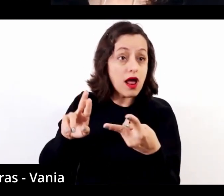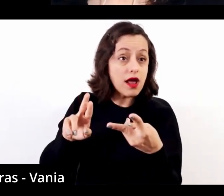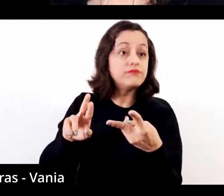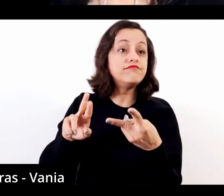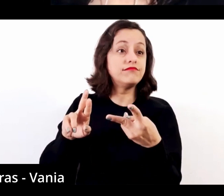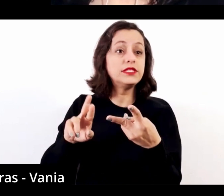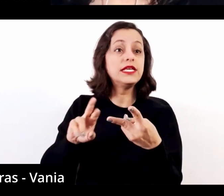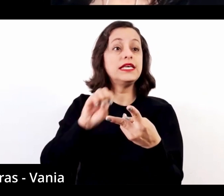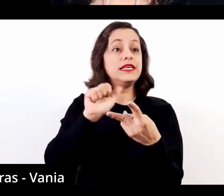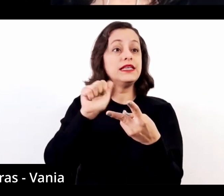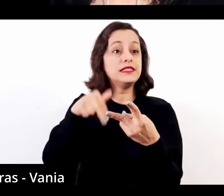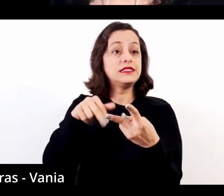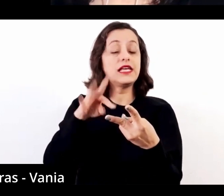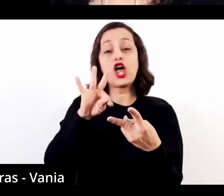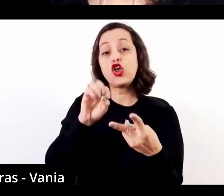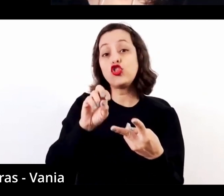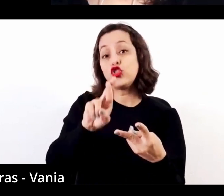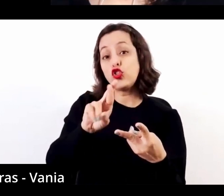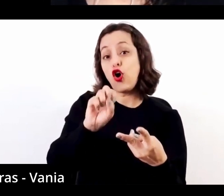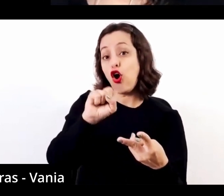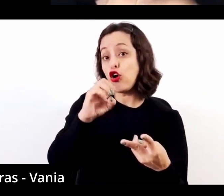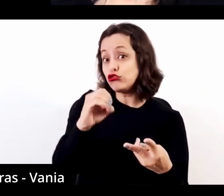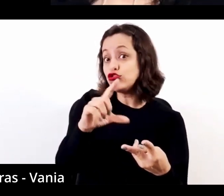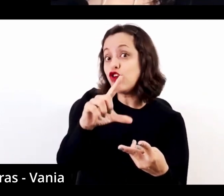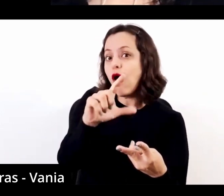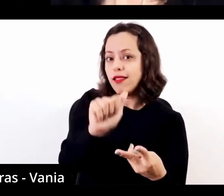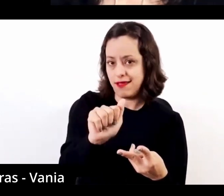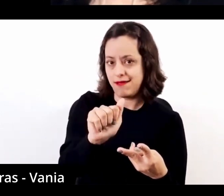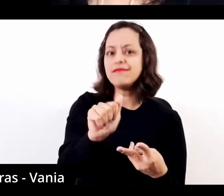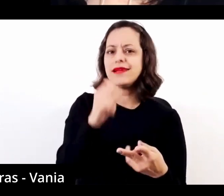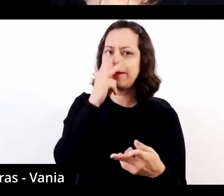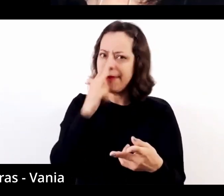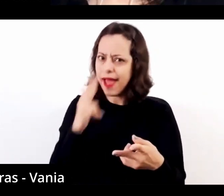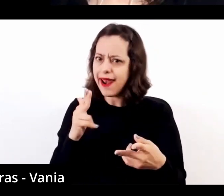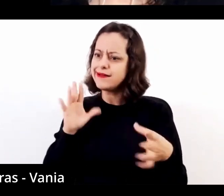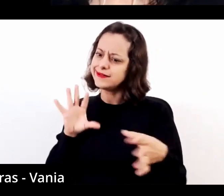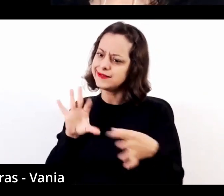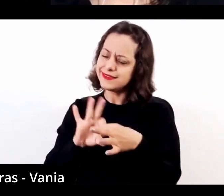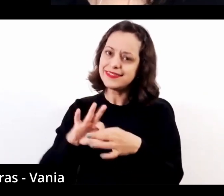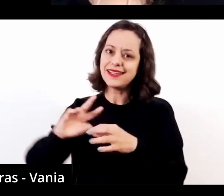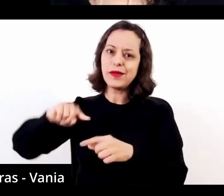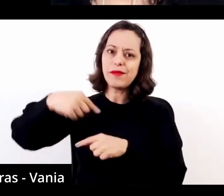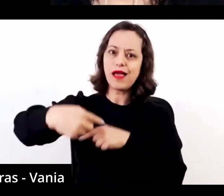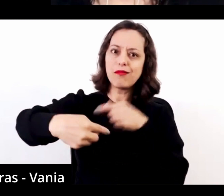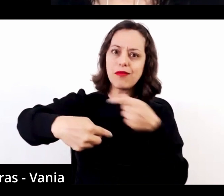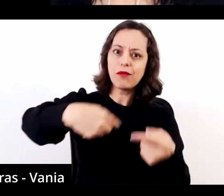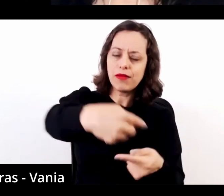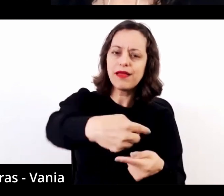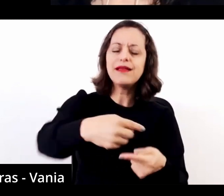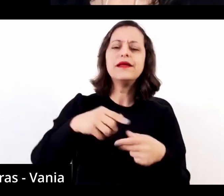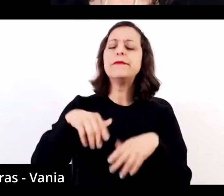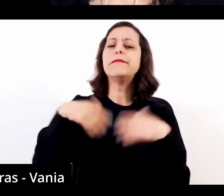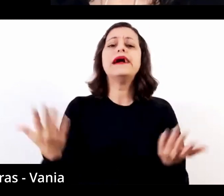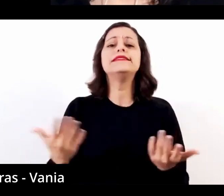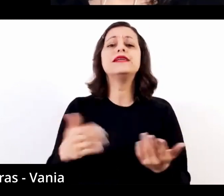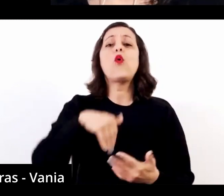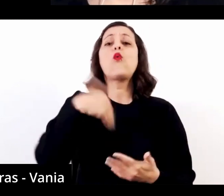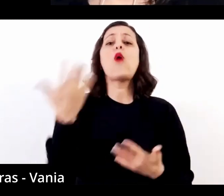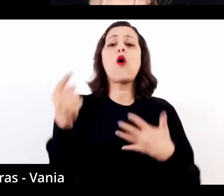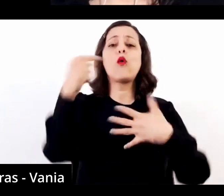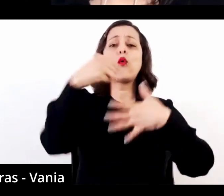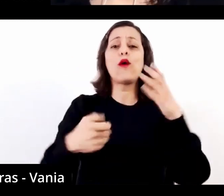ampliasse um pouco essas ideias e, além disso, apontasse quais características que a gente pode